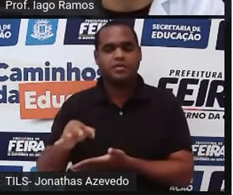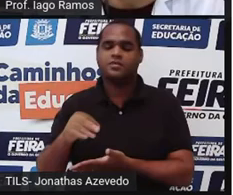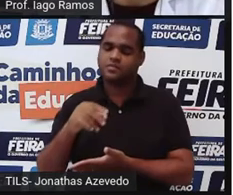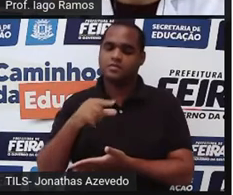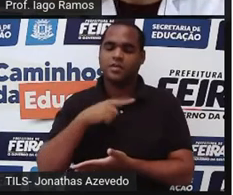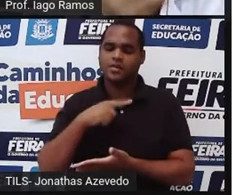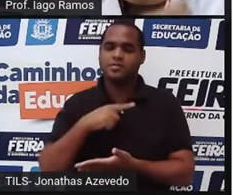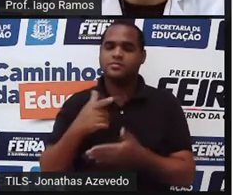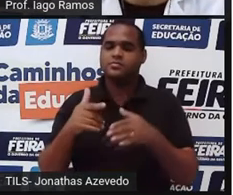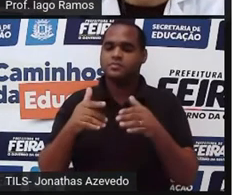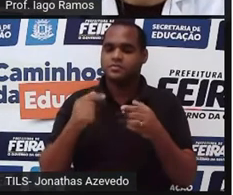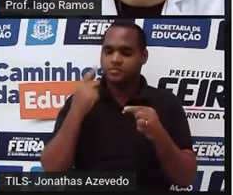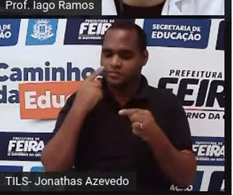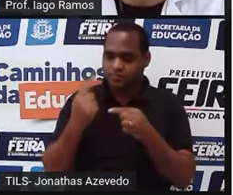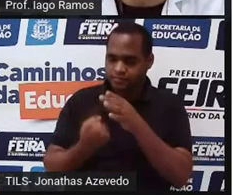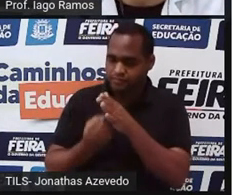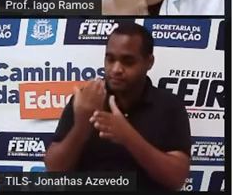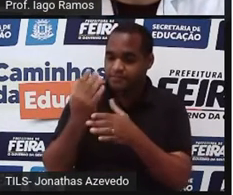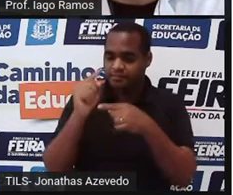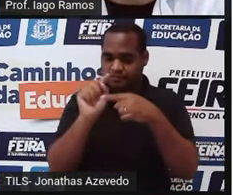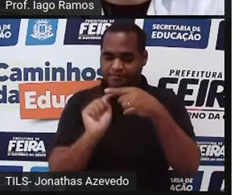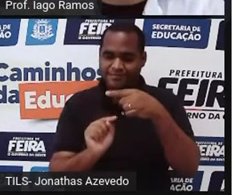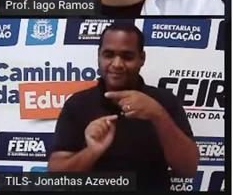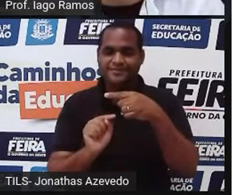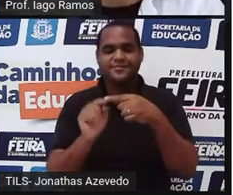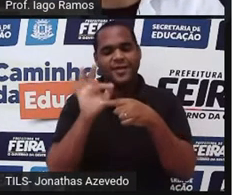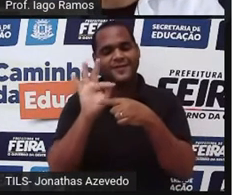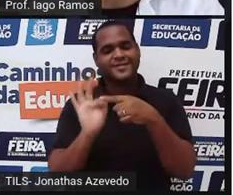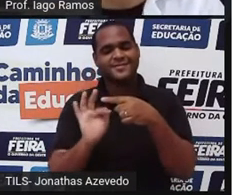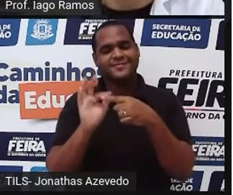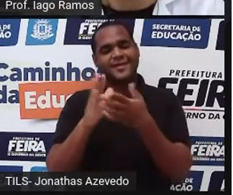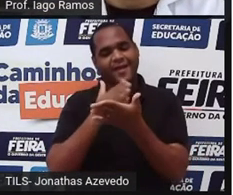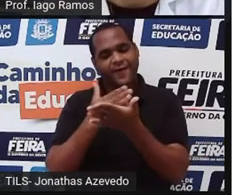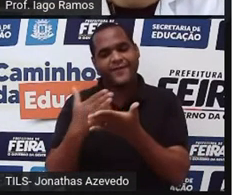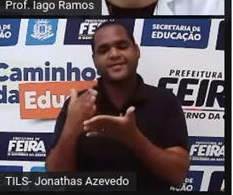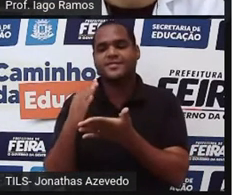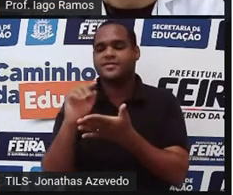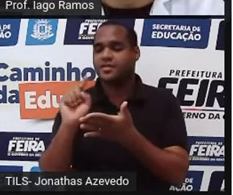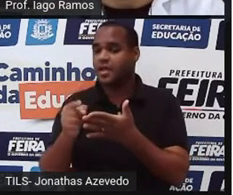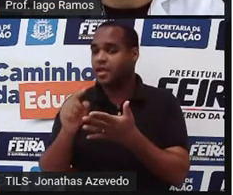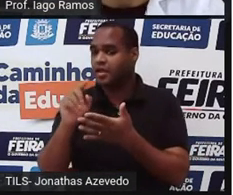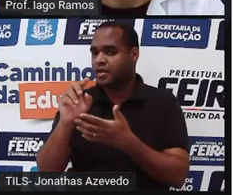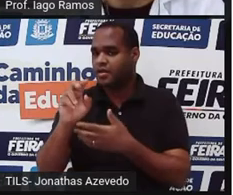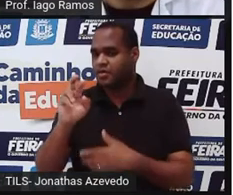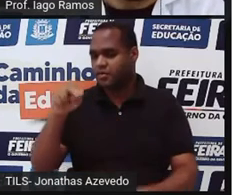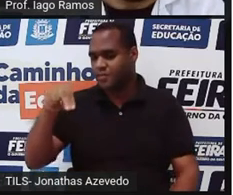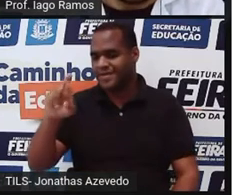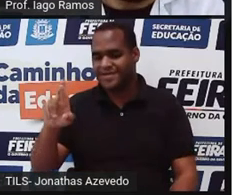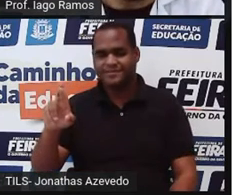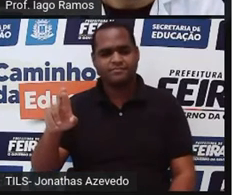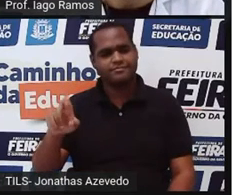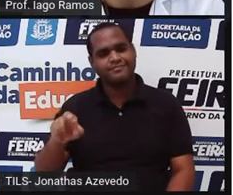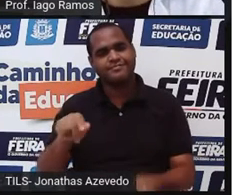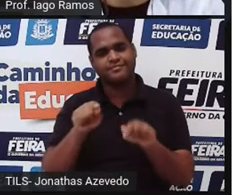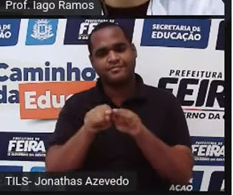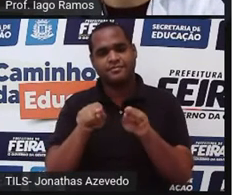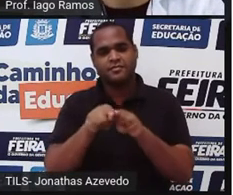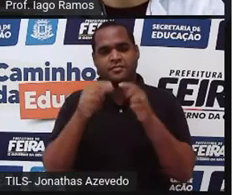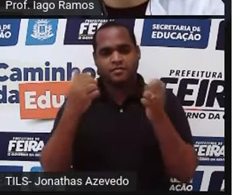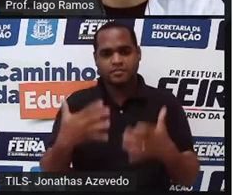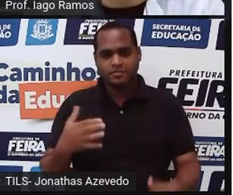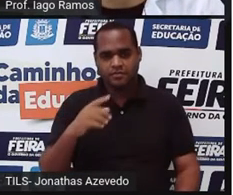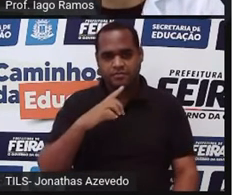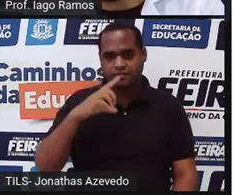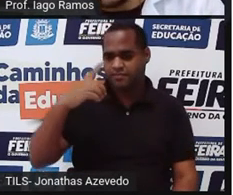exato é gerado por uma fração. Logo, é um número racional. Mas tem também as